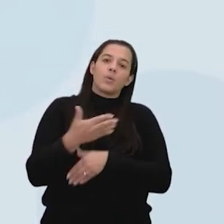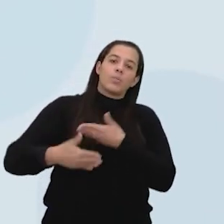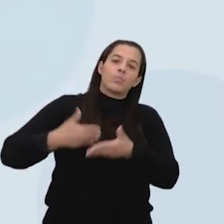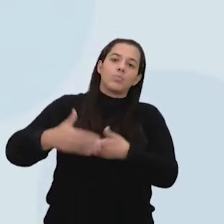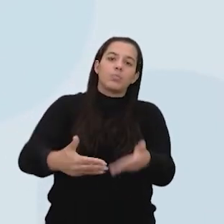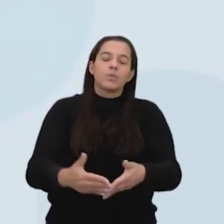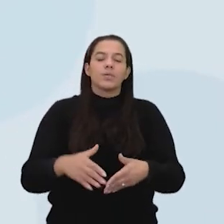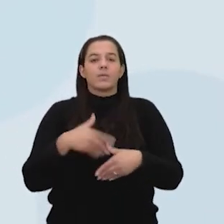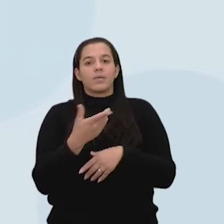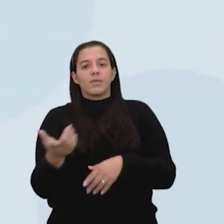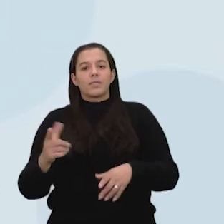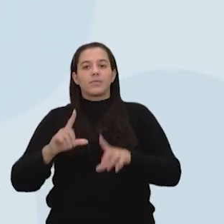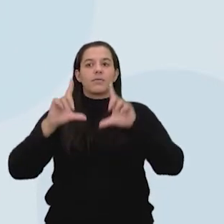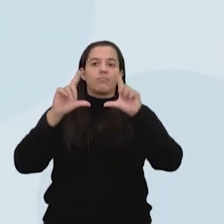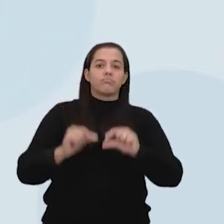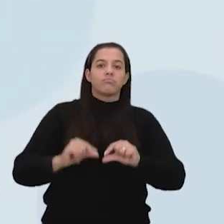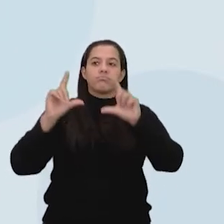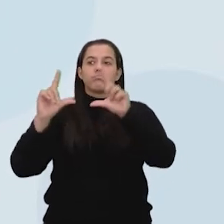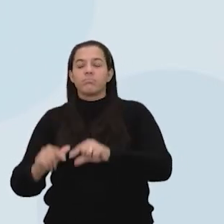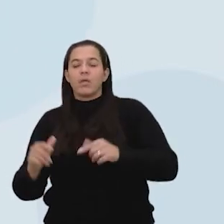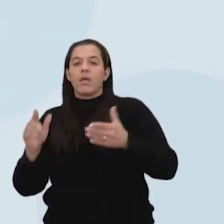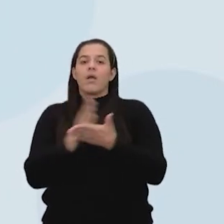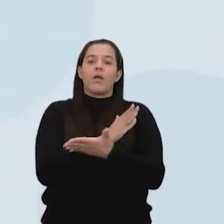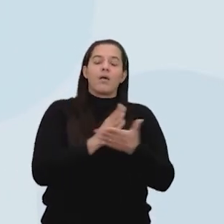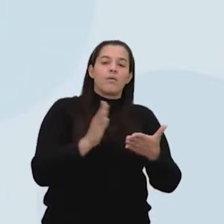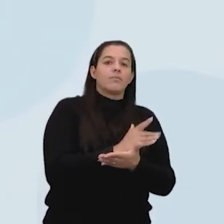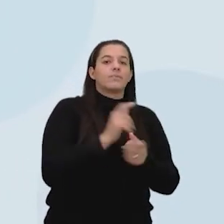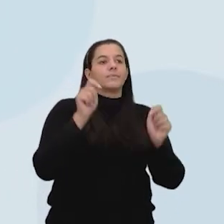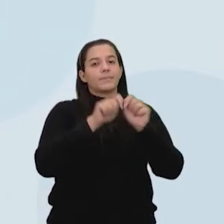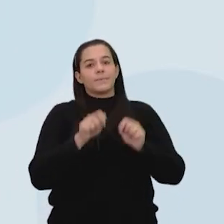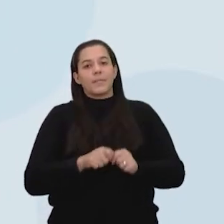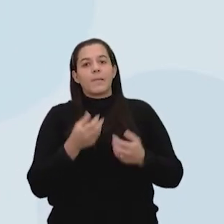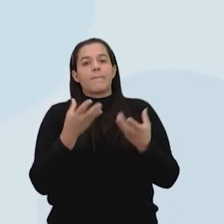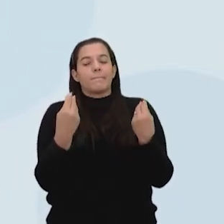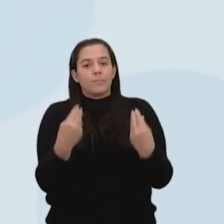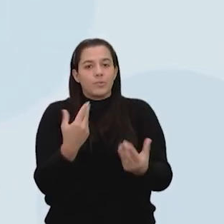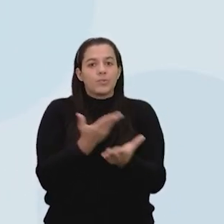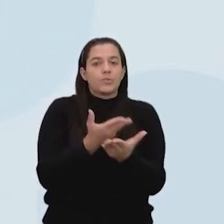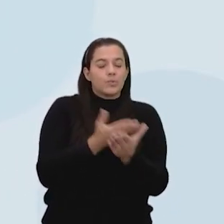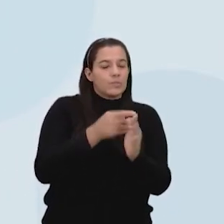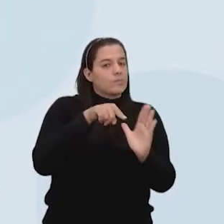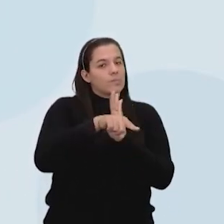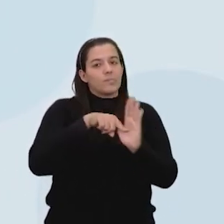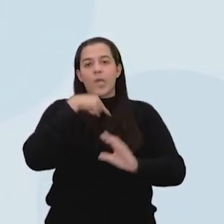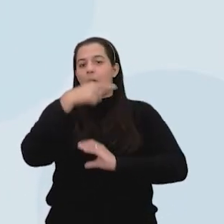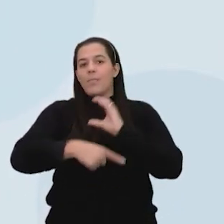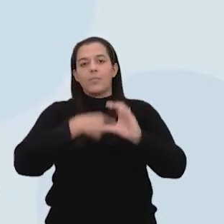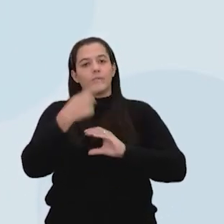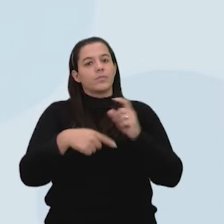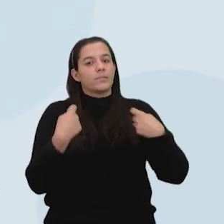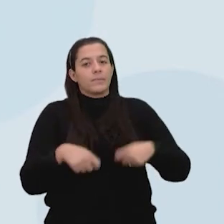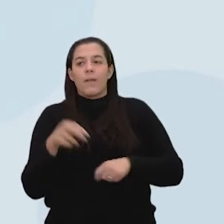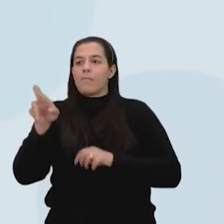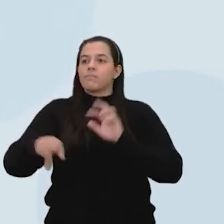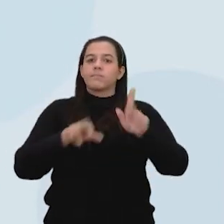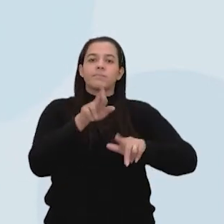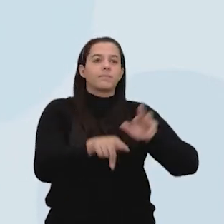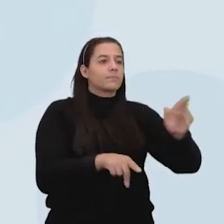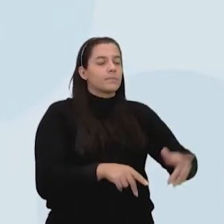das emissões que são geradas, que há bastante estudo no mundo inteiro sobre os diferentes